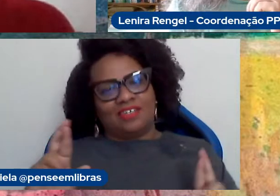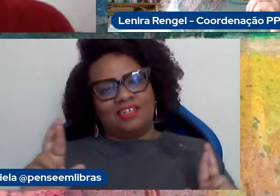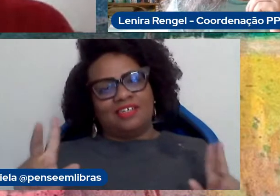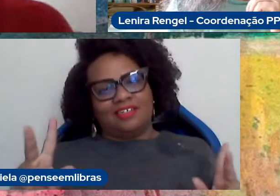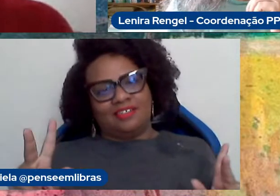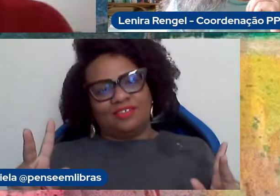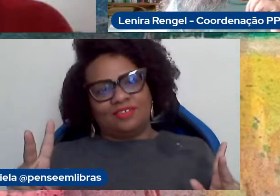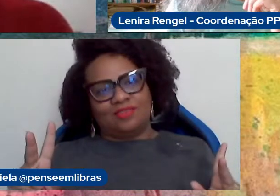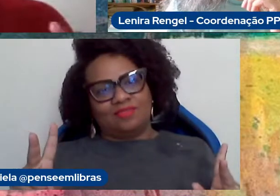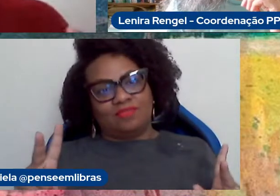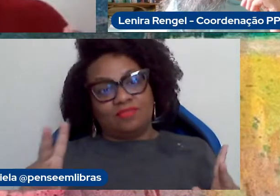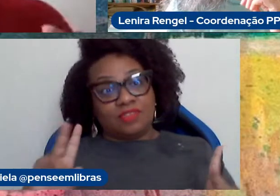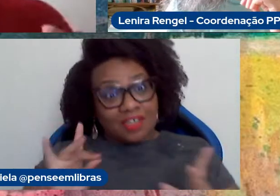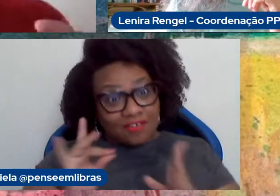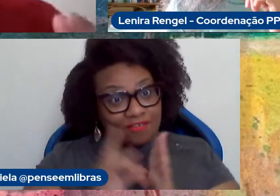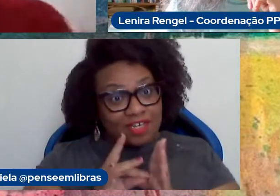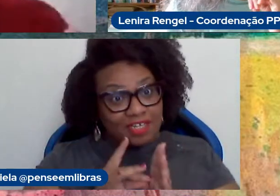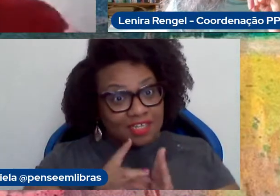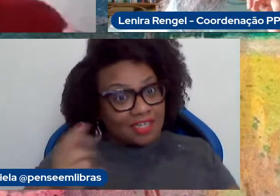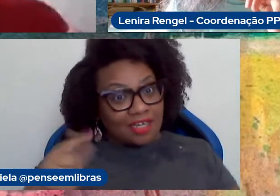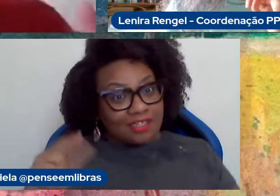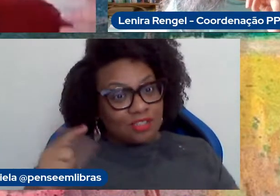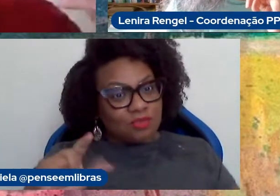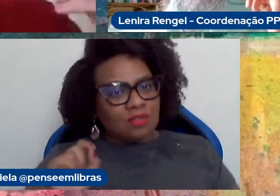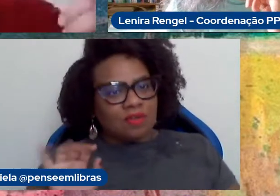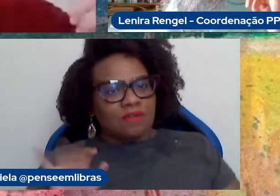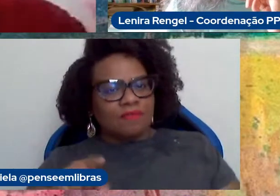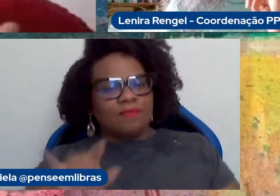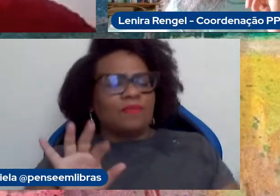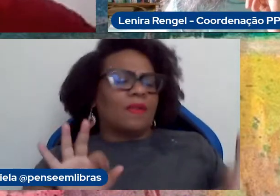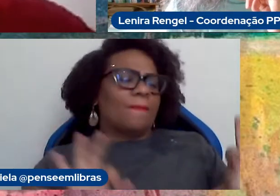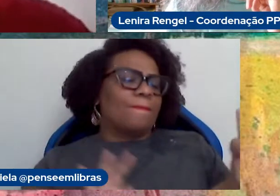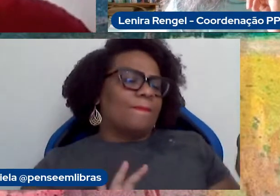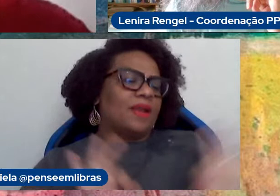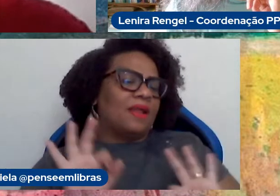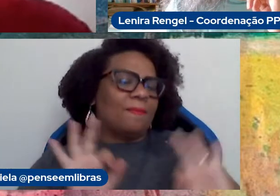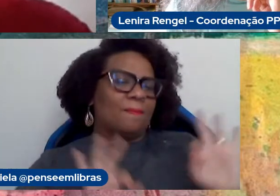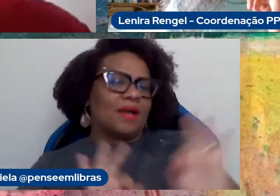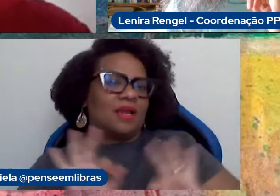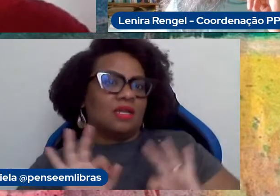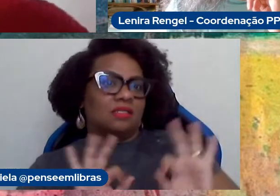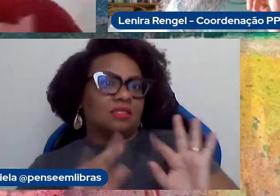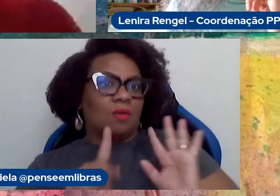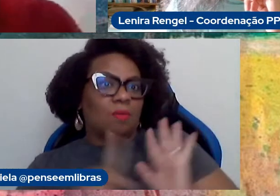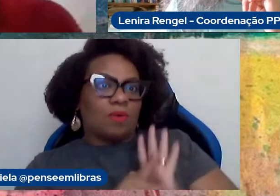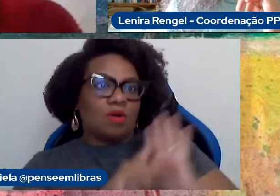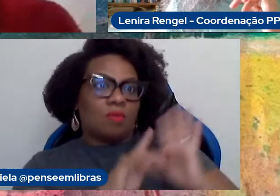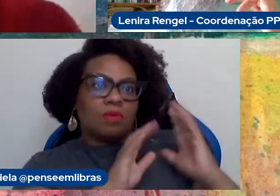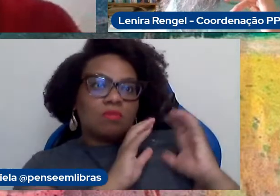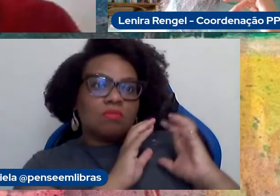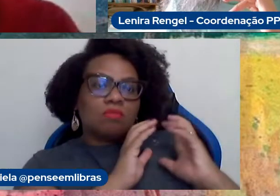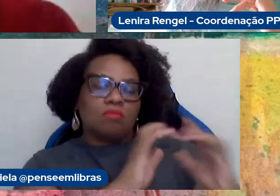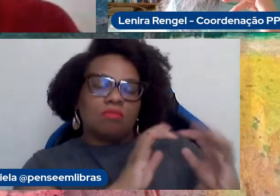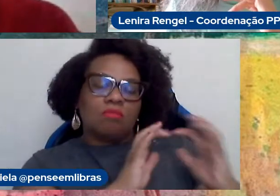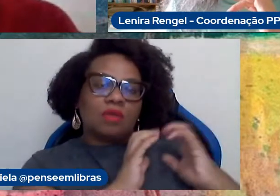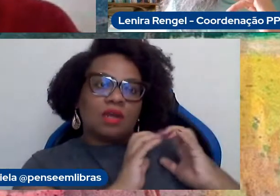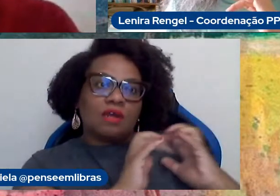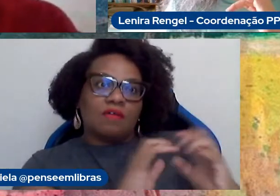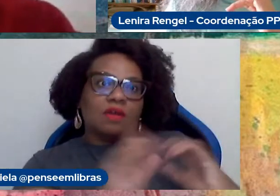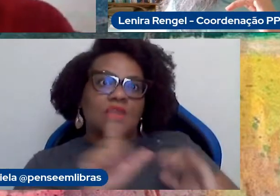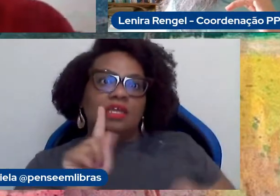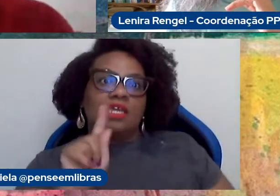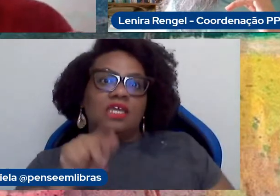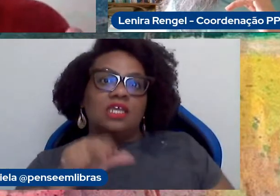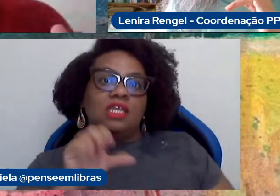funciona direito é você ter toda uma preparação que seja voltada para uma reflexão gnóstica, tendo que agir no drástico,